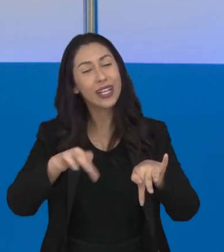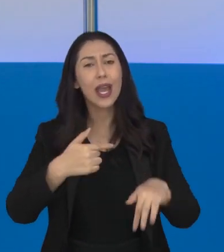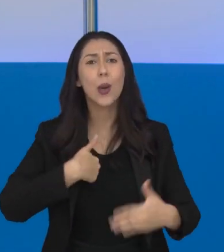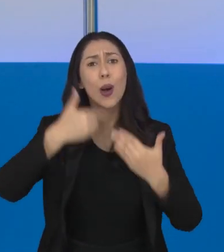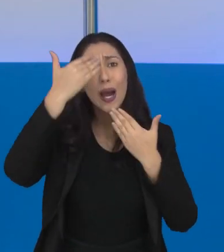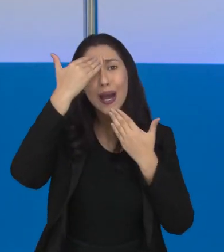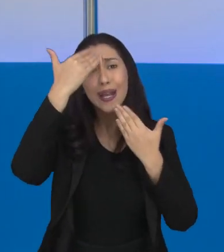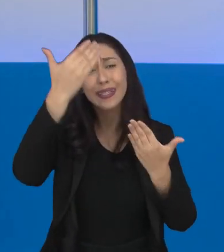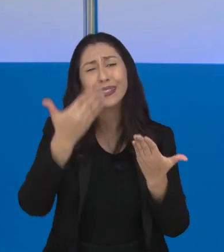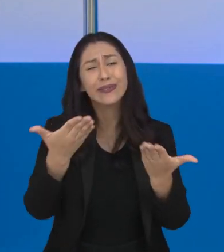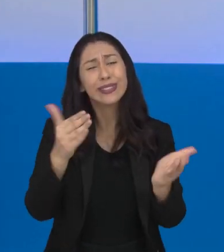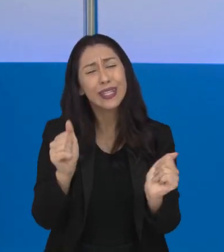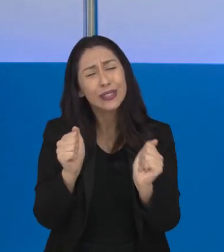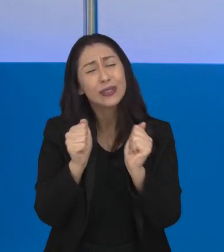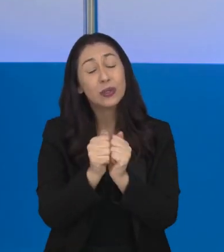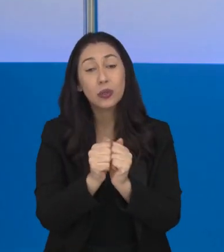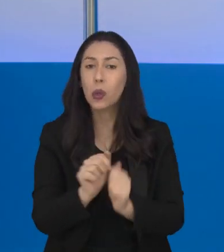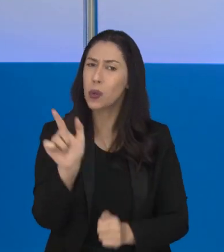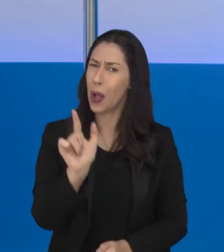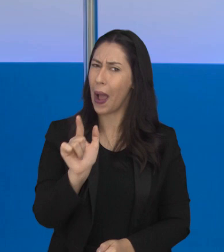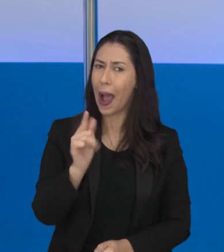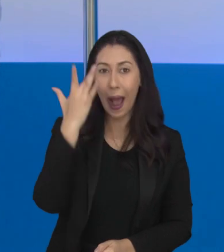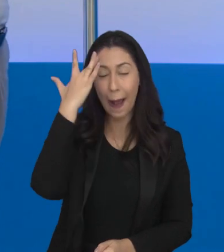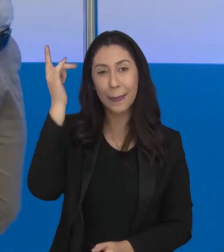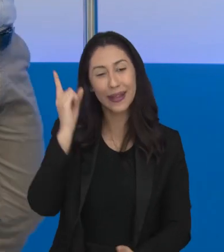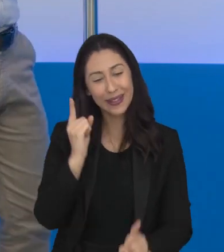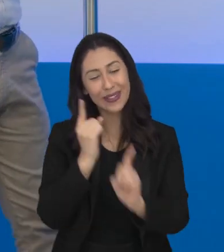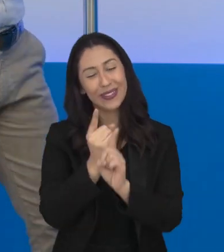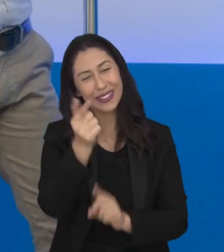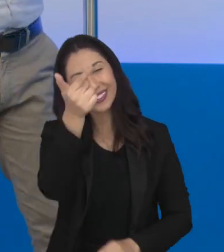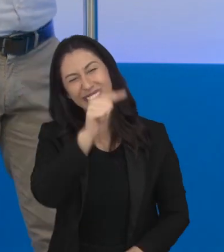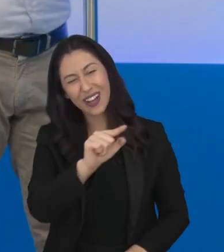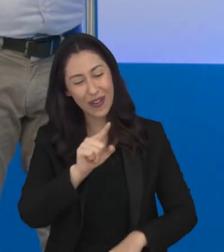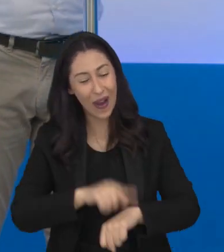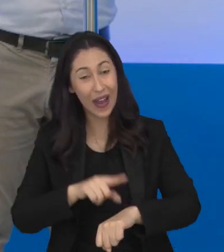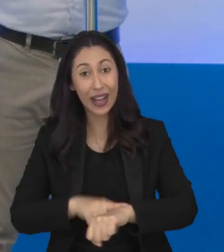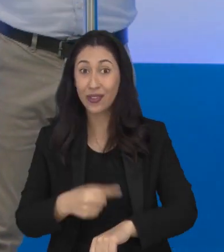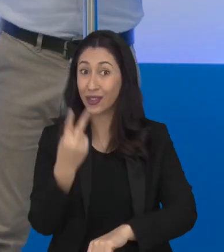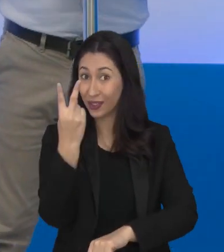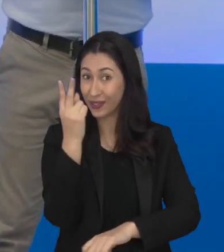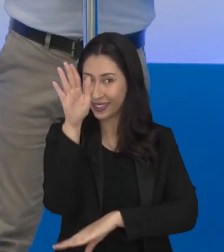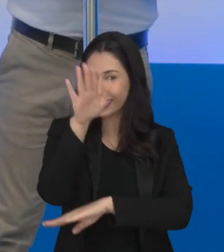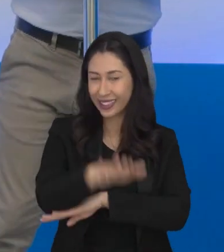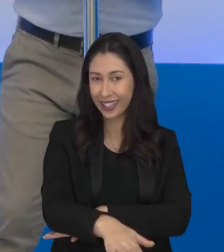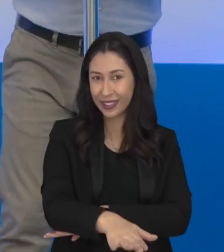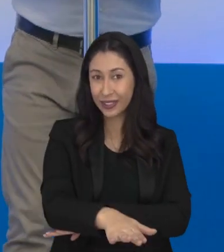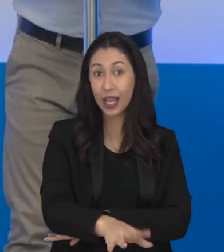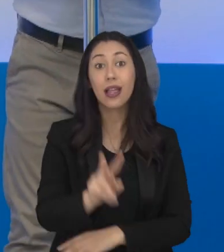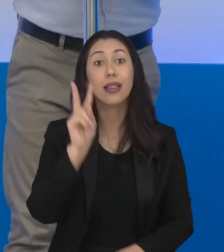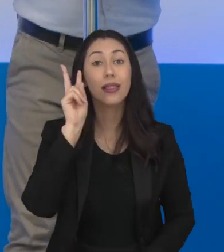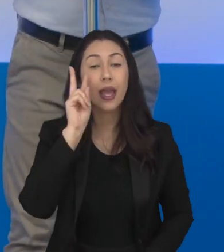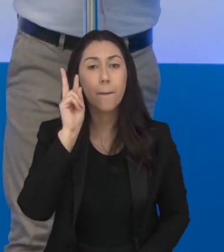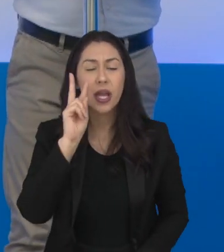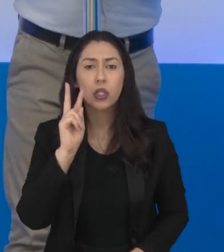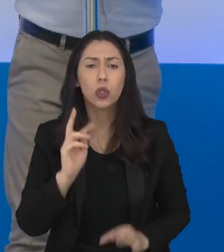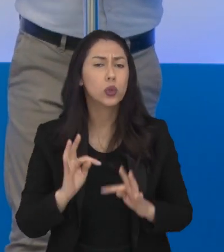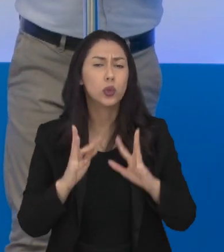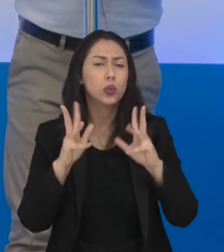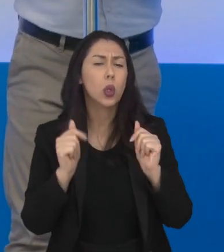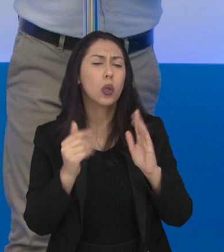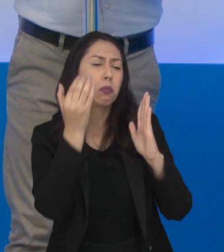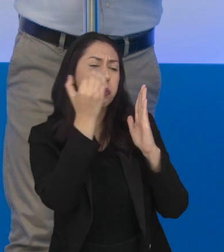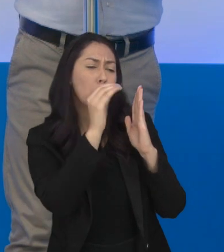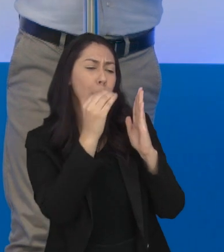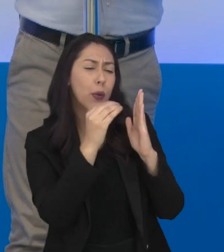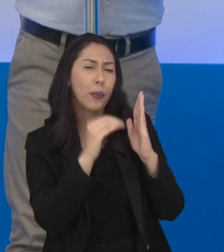terça eu agradeço pela sua companhia e claro amanhã a gente tem um novo encontro sempre a partir das duas horas da tarde lembrando que todo o nosso